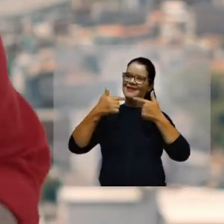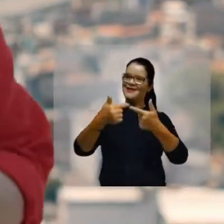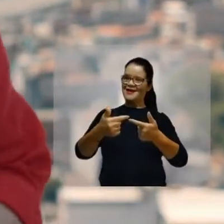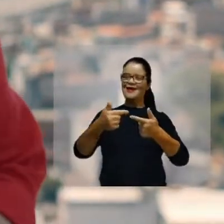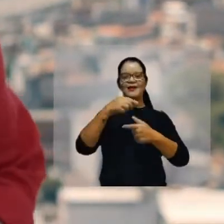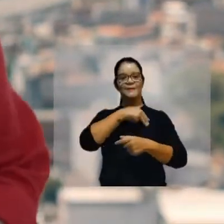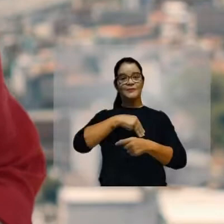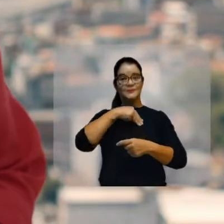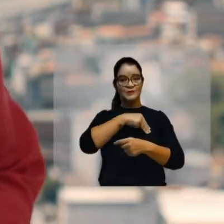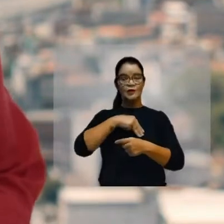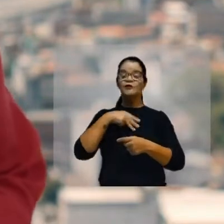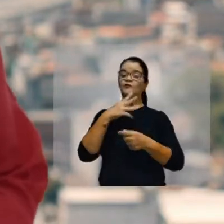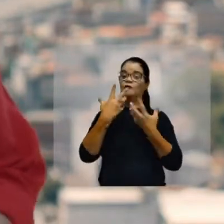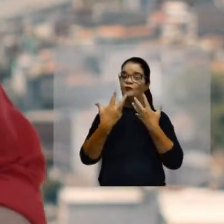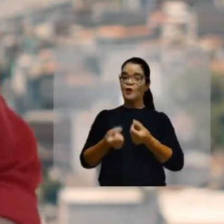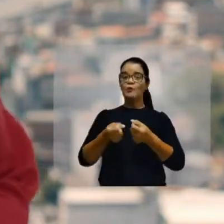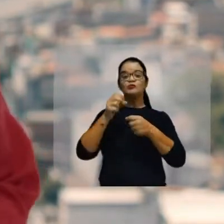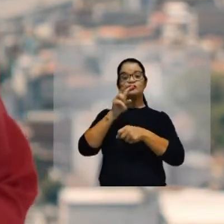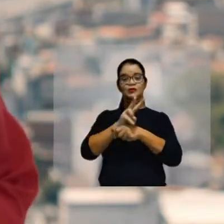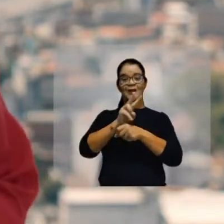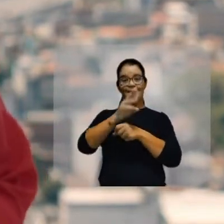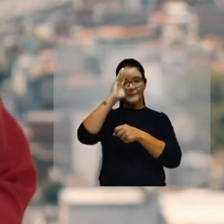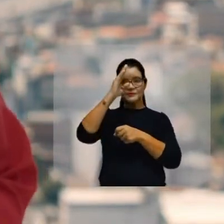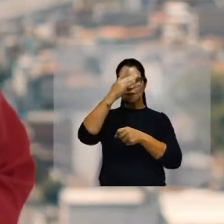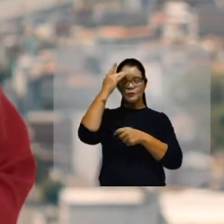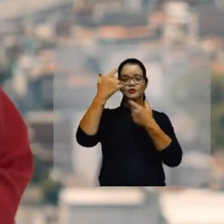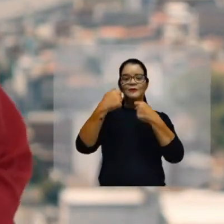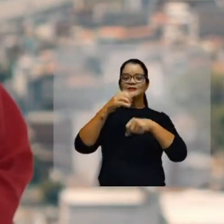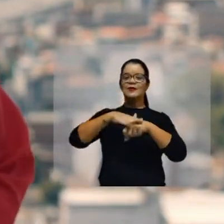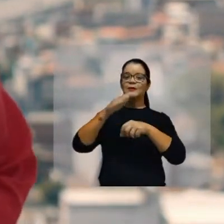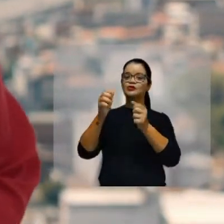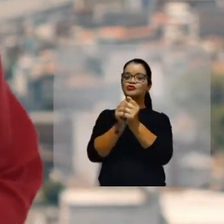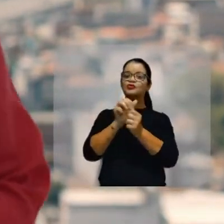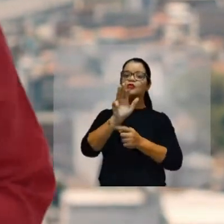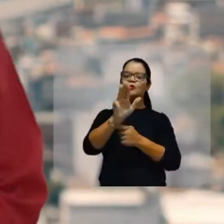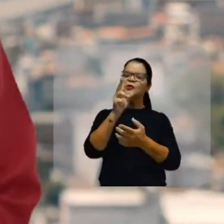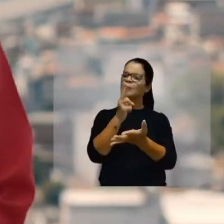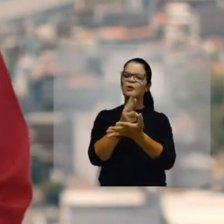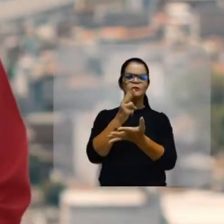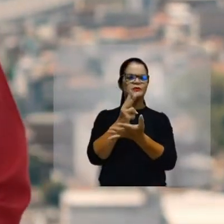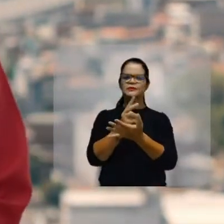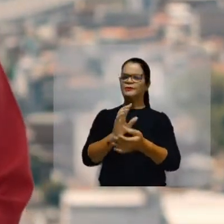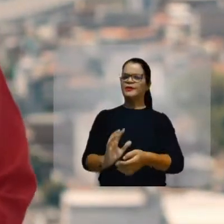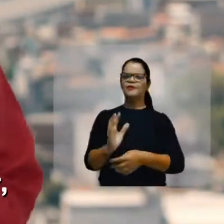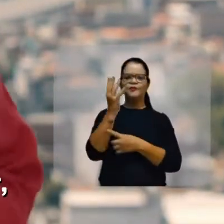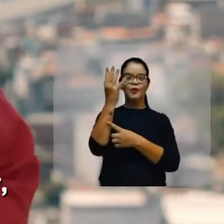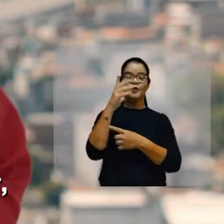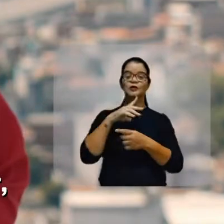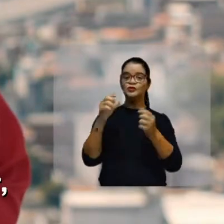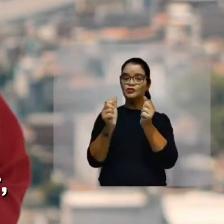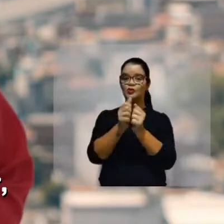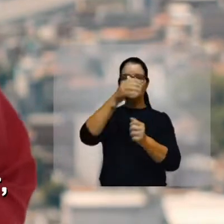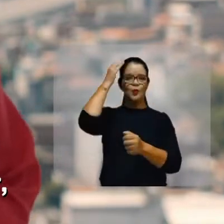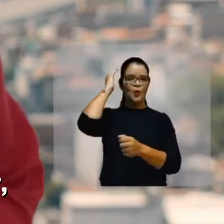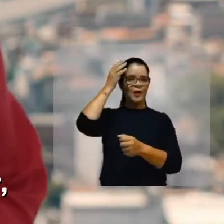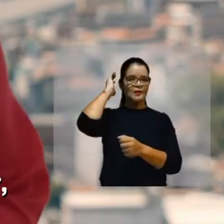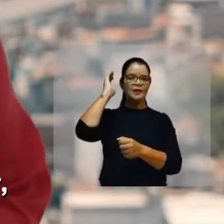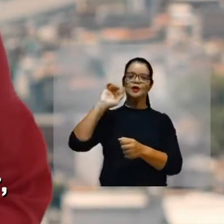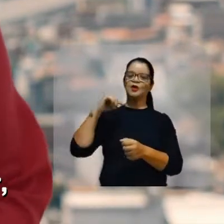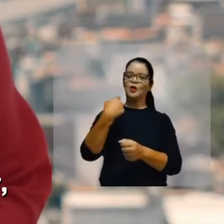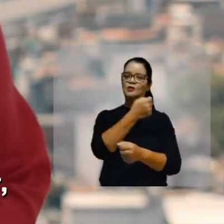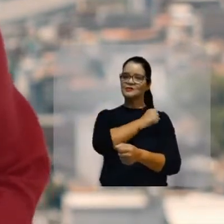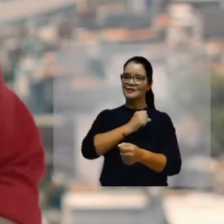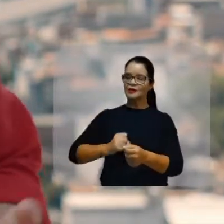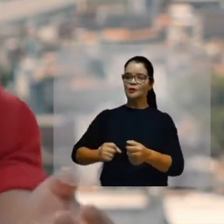Vamos cuidar principalmente dos que mais precisam Junto com o Lula, como a gente sempre foi E junto com o André de Paula, o nosso